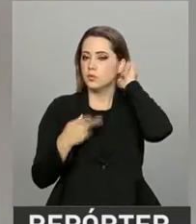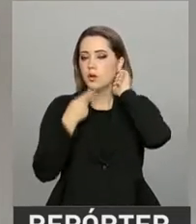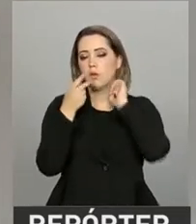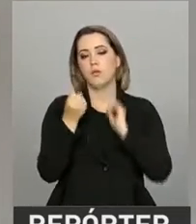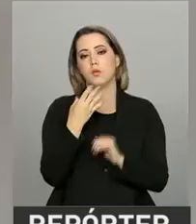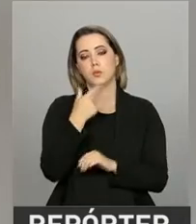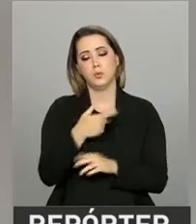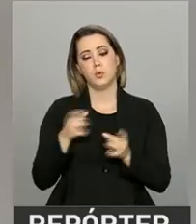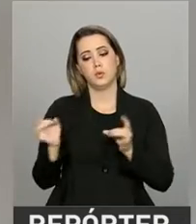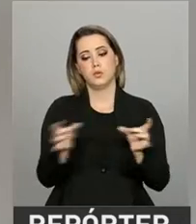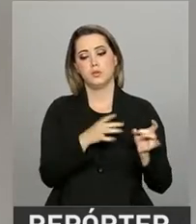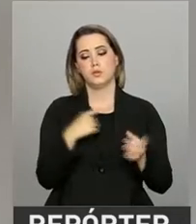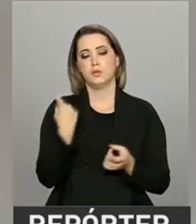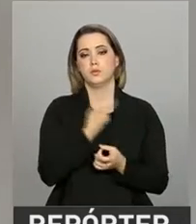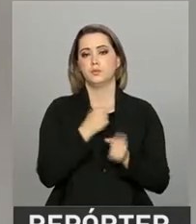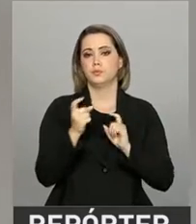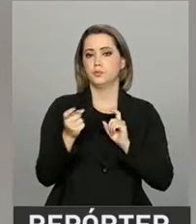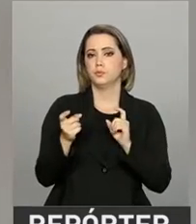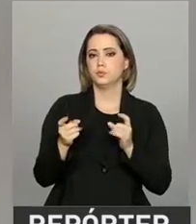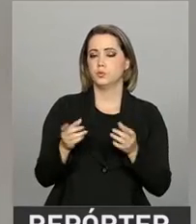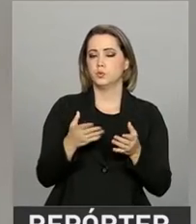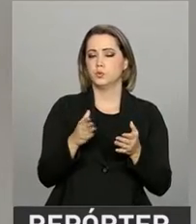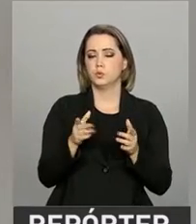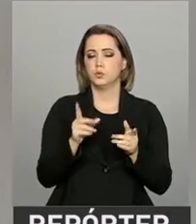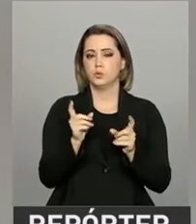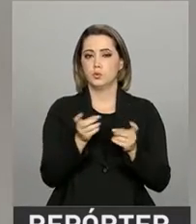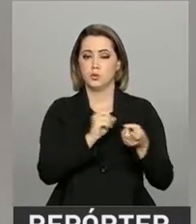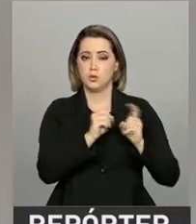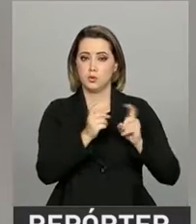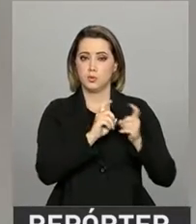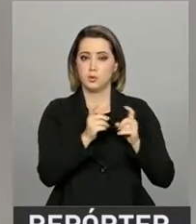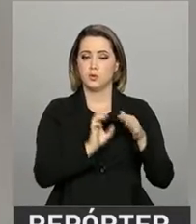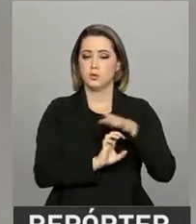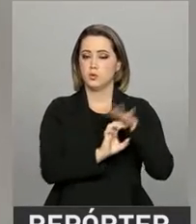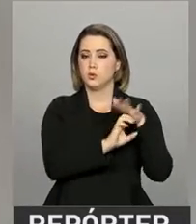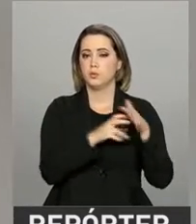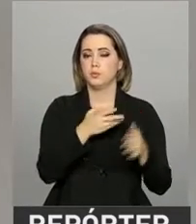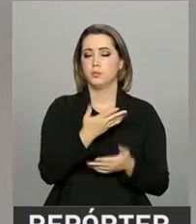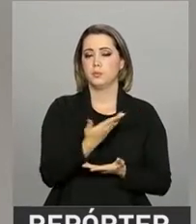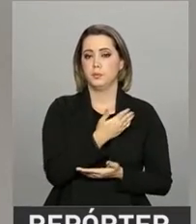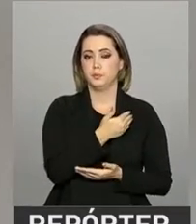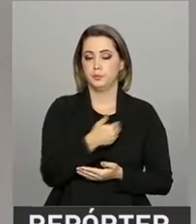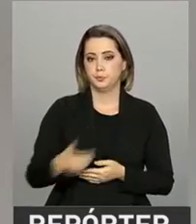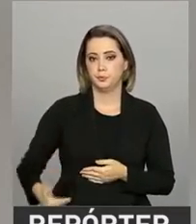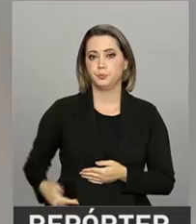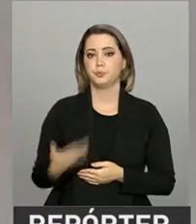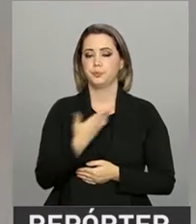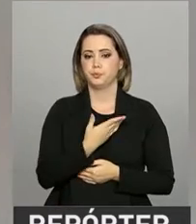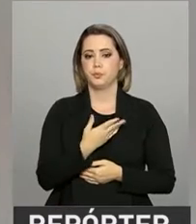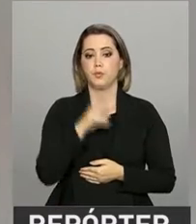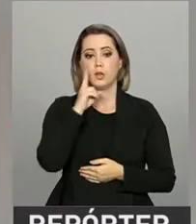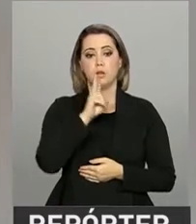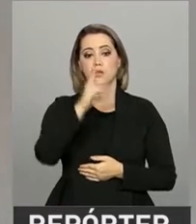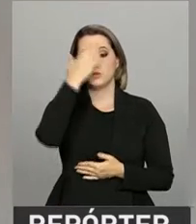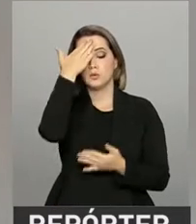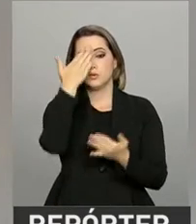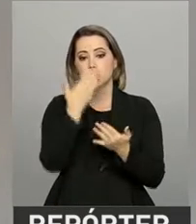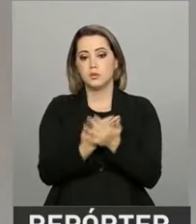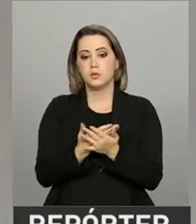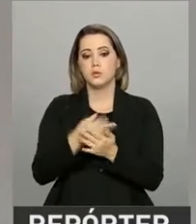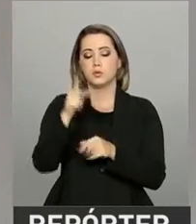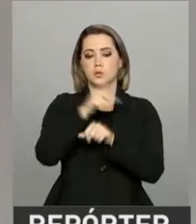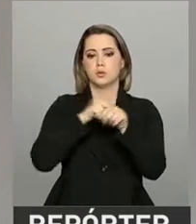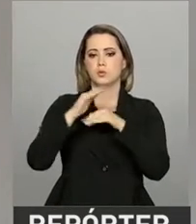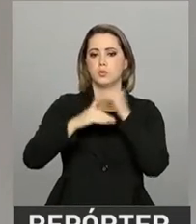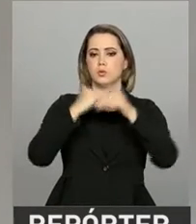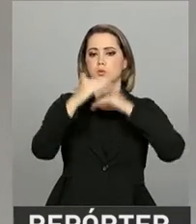nos últimos leilões de concessão de portos e aeroportos. Vocês vejam que a credibilidade do país está aumentando. Quando nós